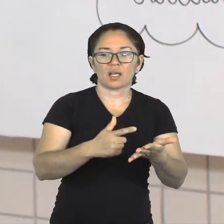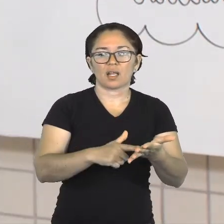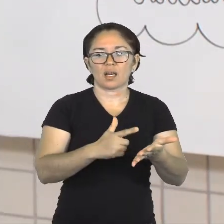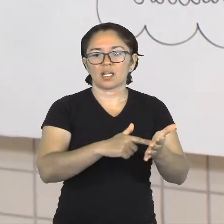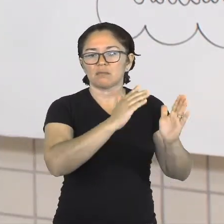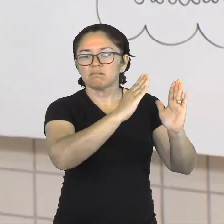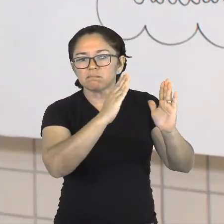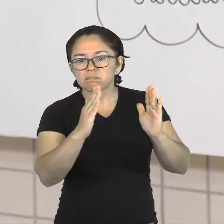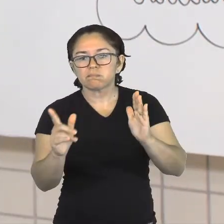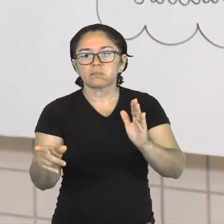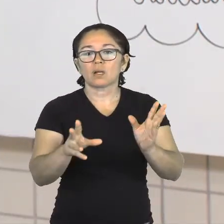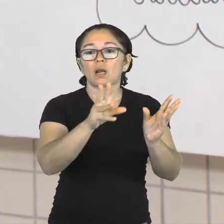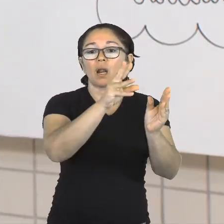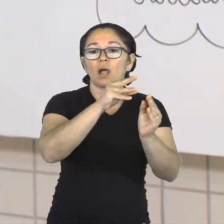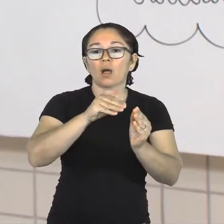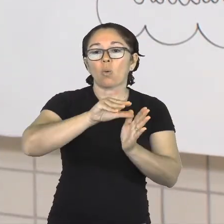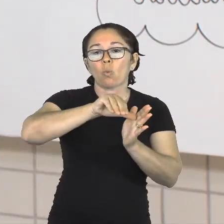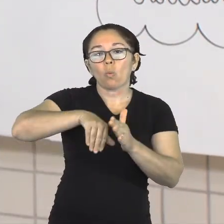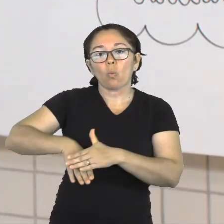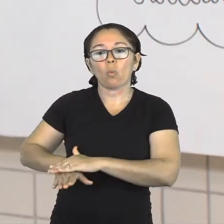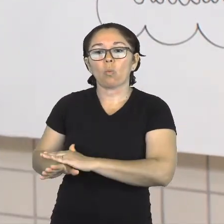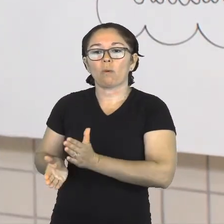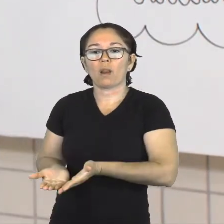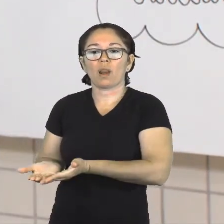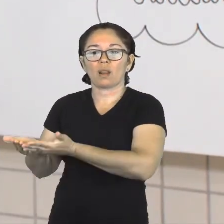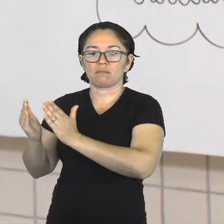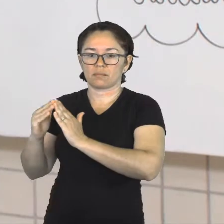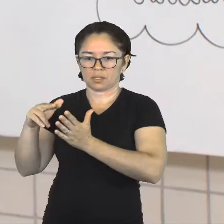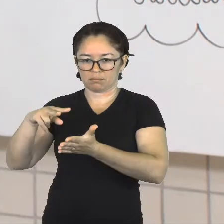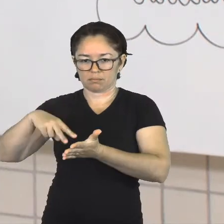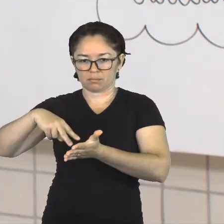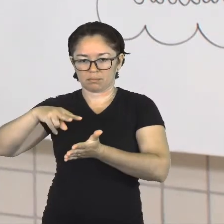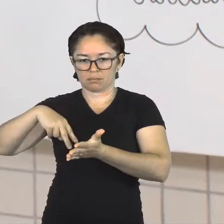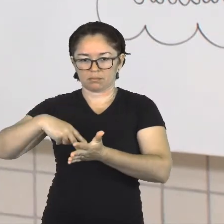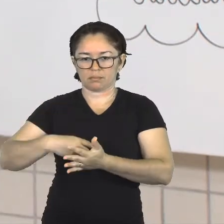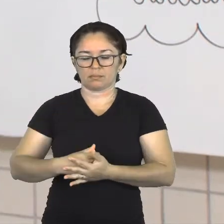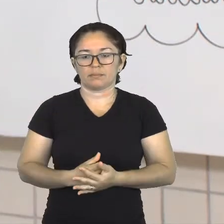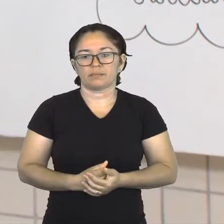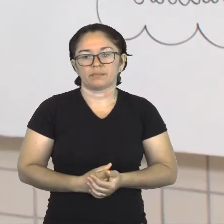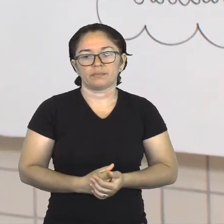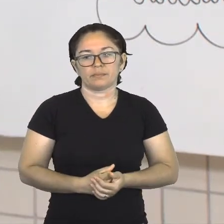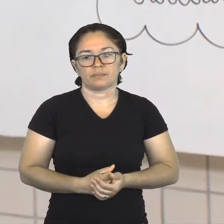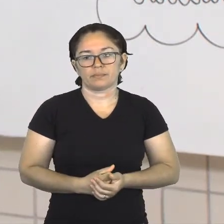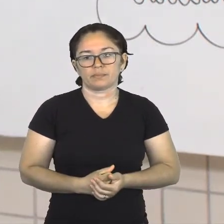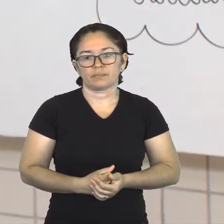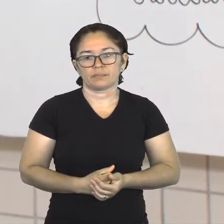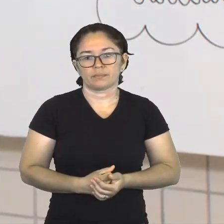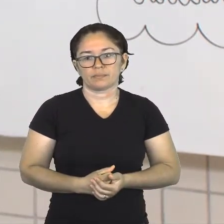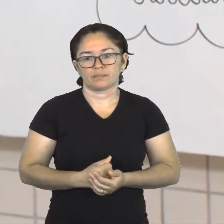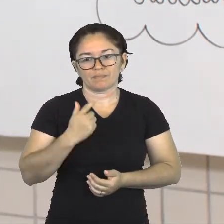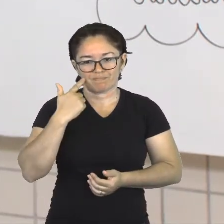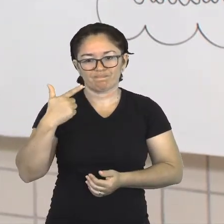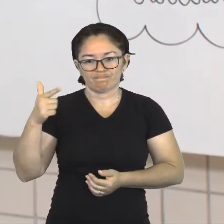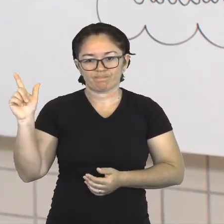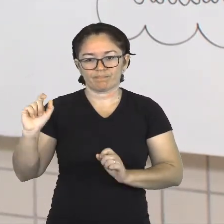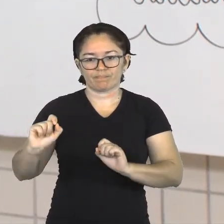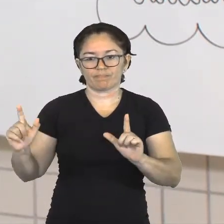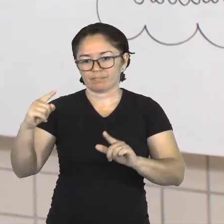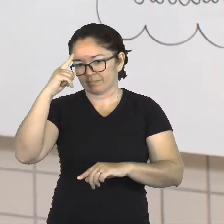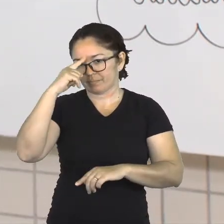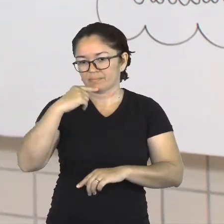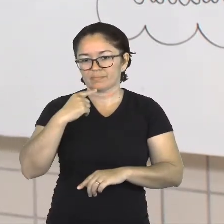digamos assim, ela pega esses livros emprestados para ler. Olha que outra imagem que nós temos,